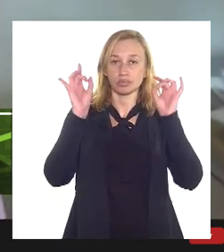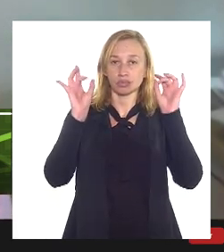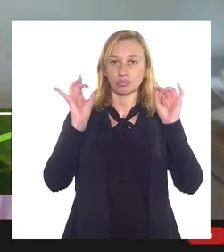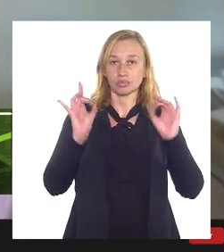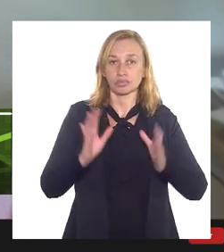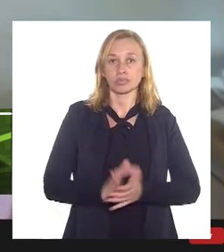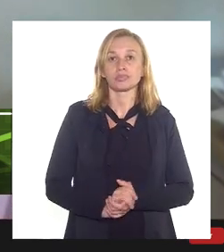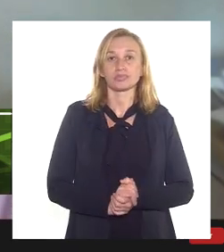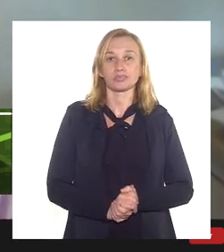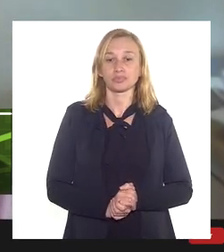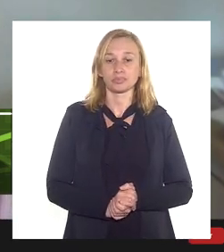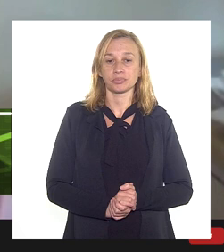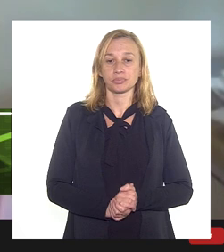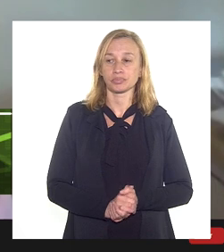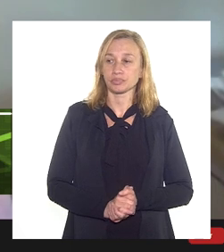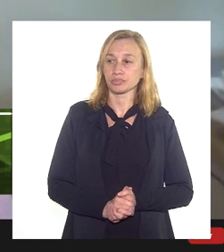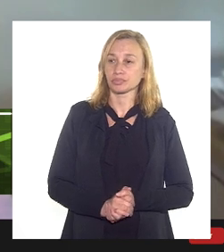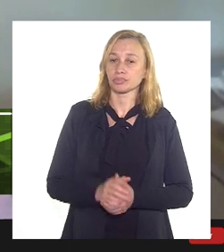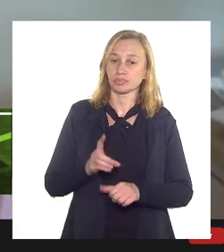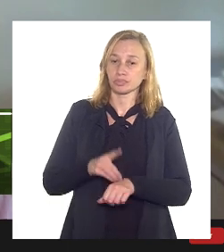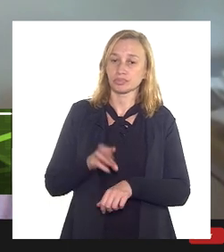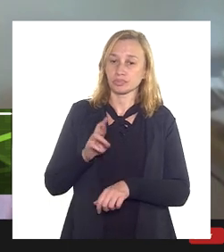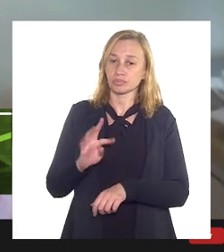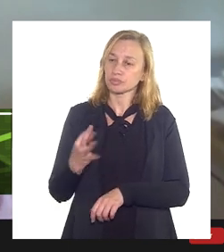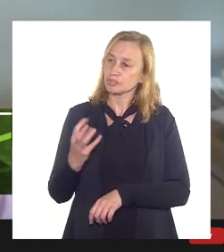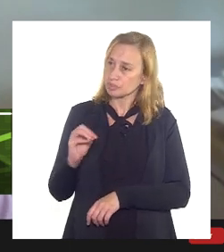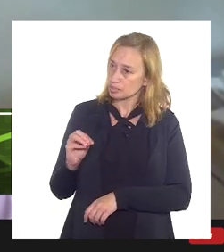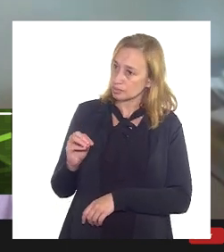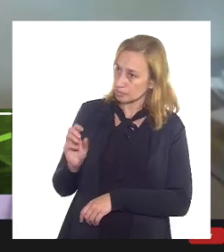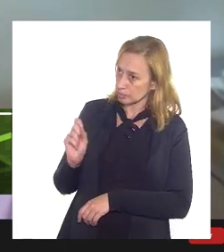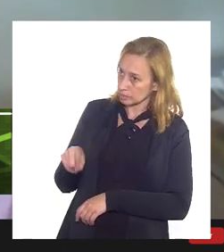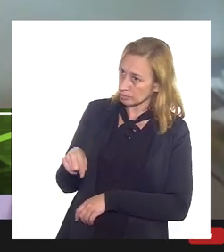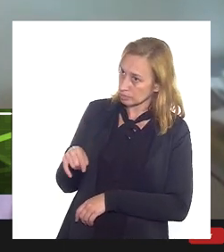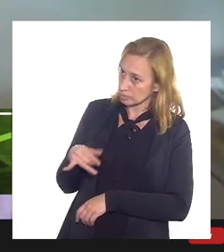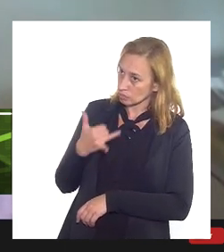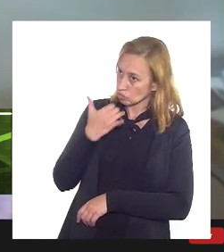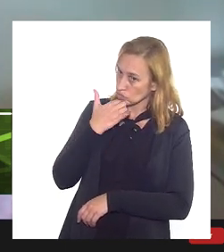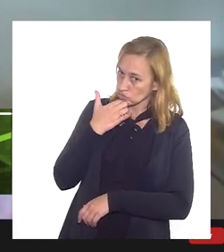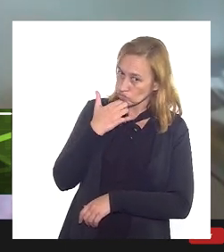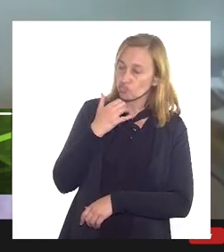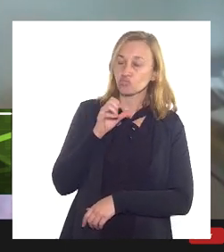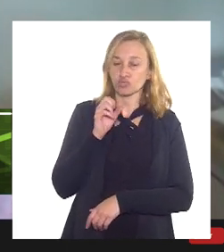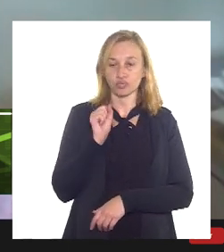por favor doutor Tiago Tiago né desculpe a INP